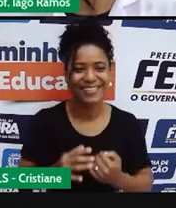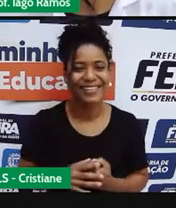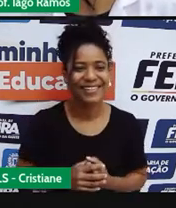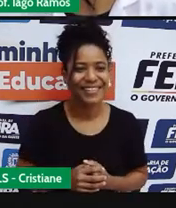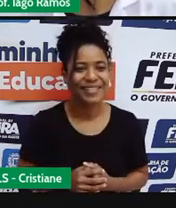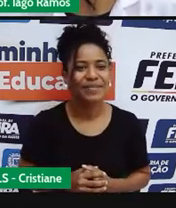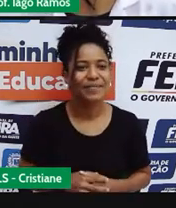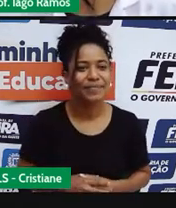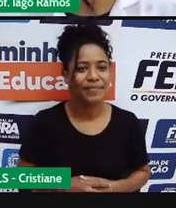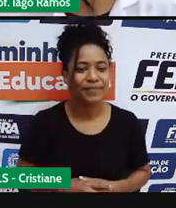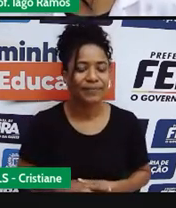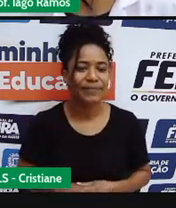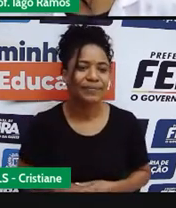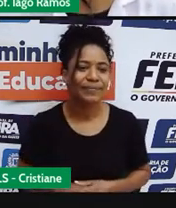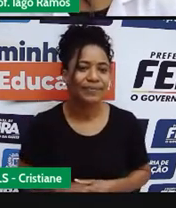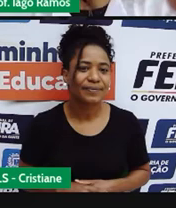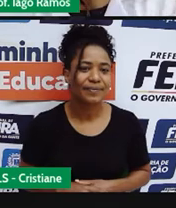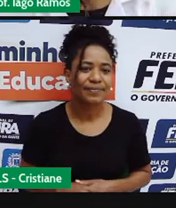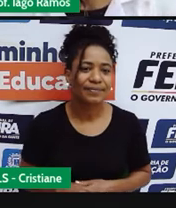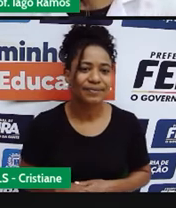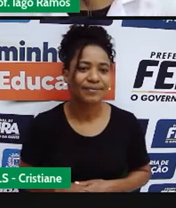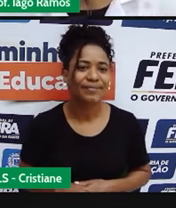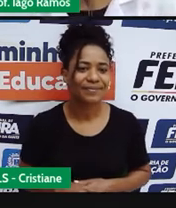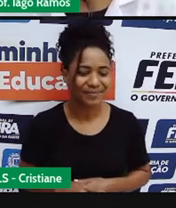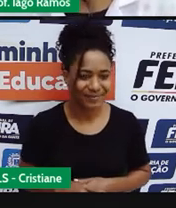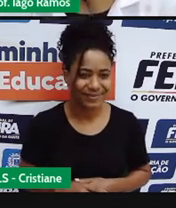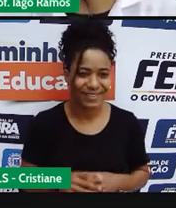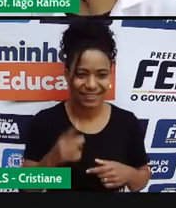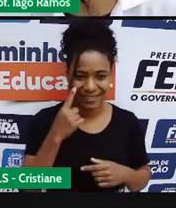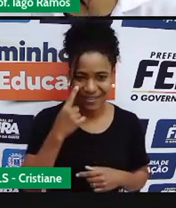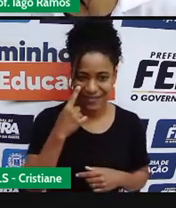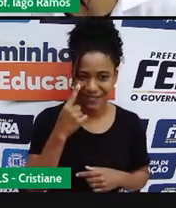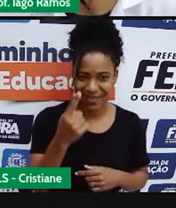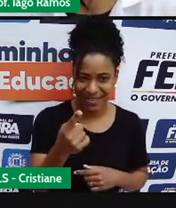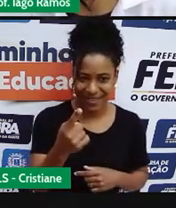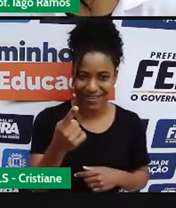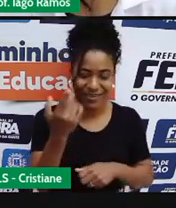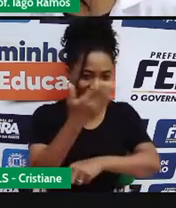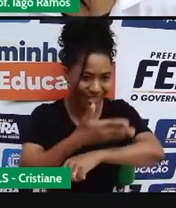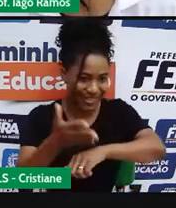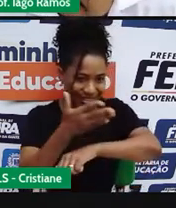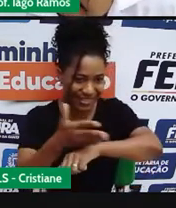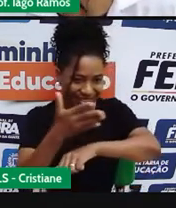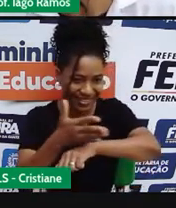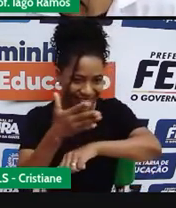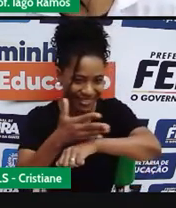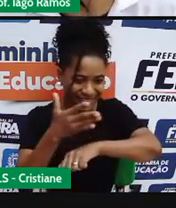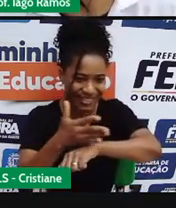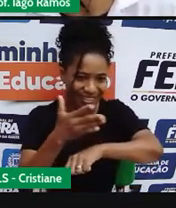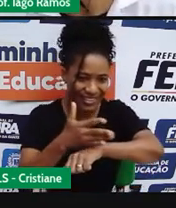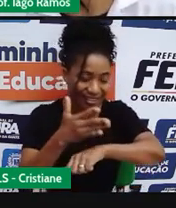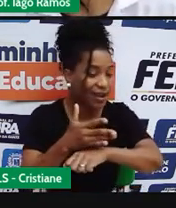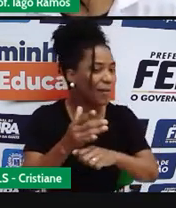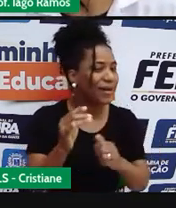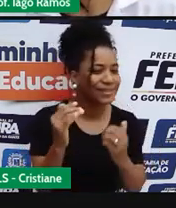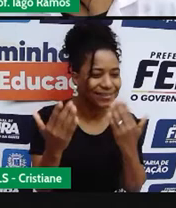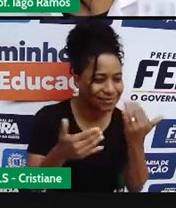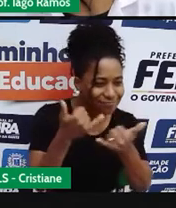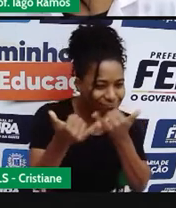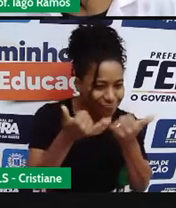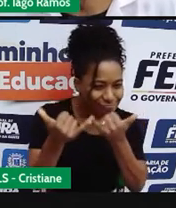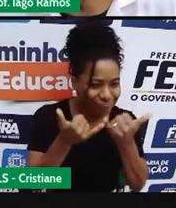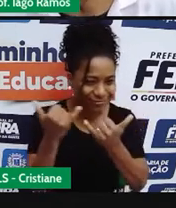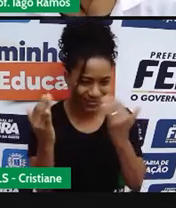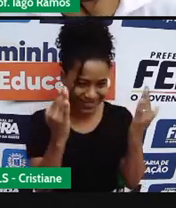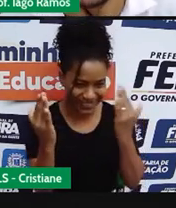Já tá aí, agora é só a gente brincar com o que tá aí, é o que a gente vai fazer, certo? Então vem comigo,